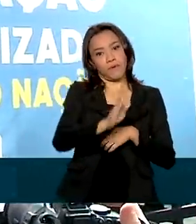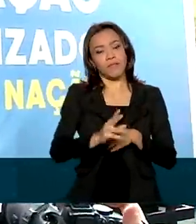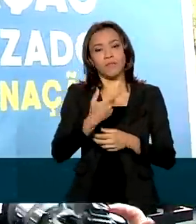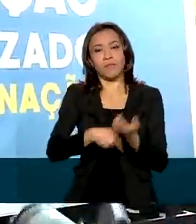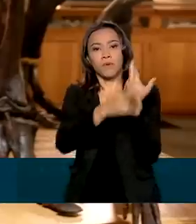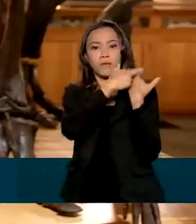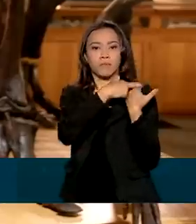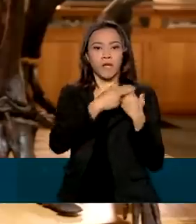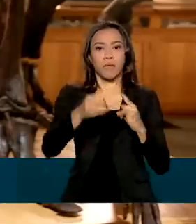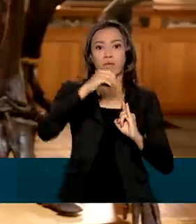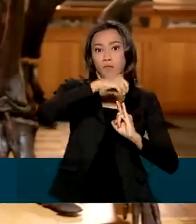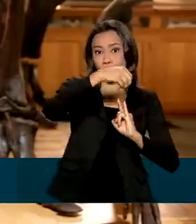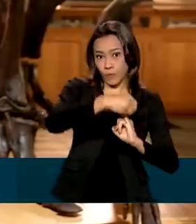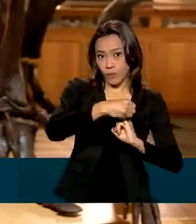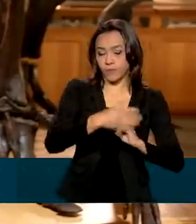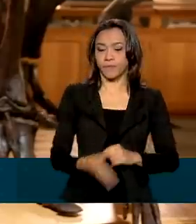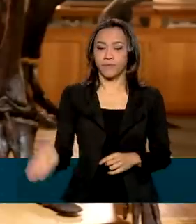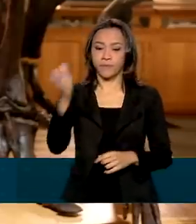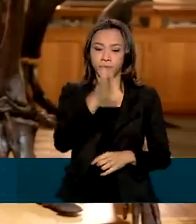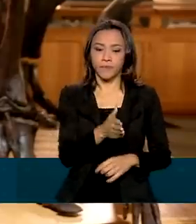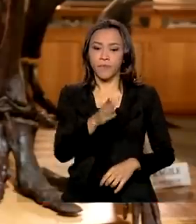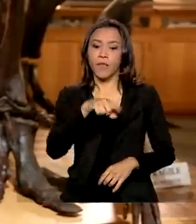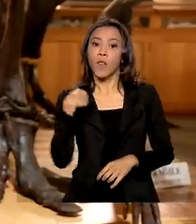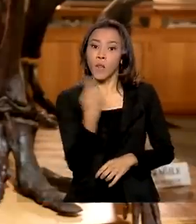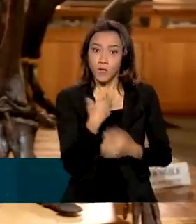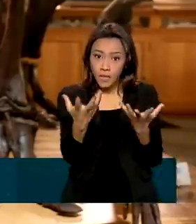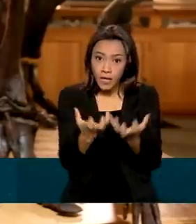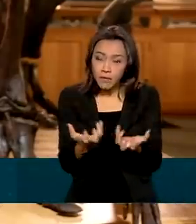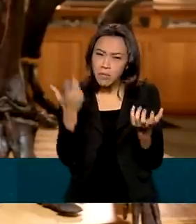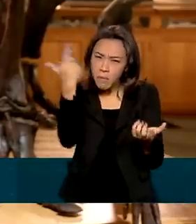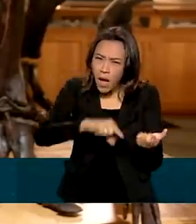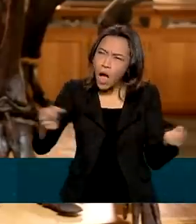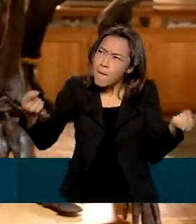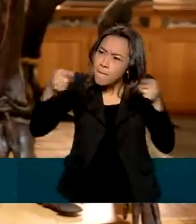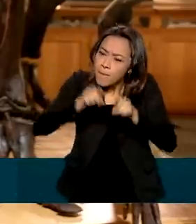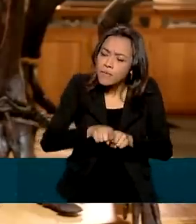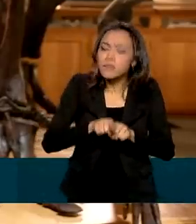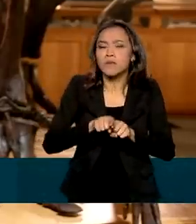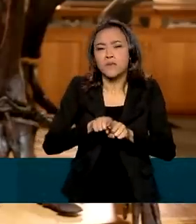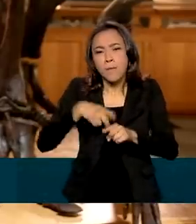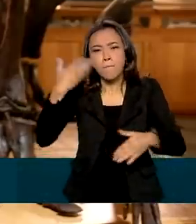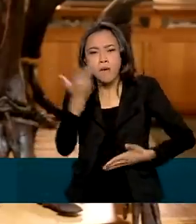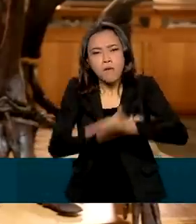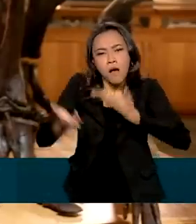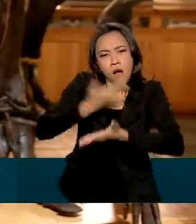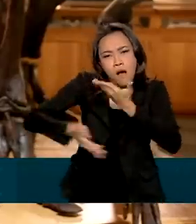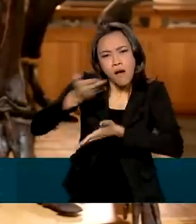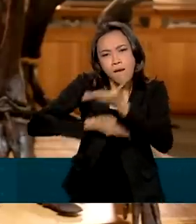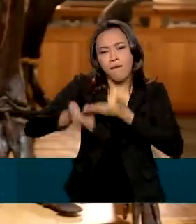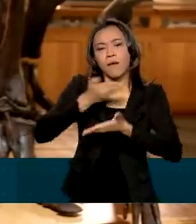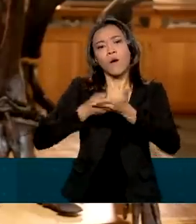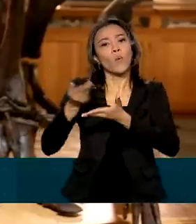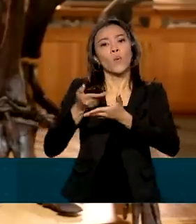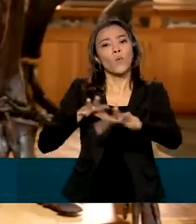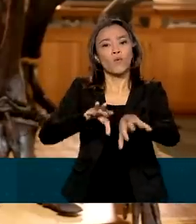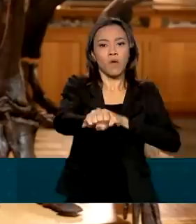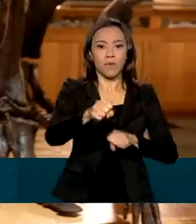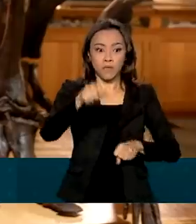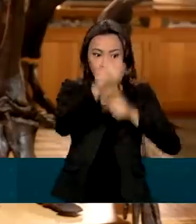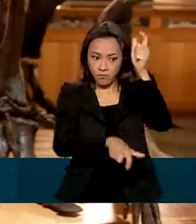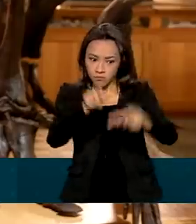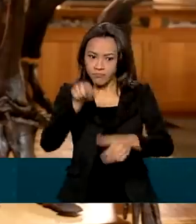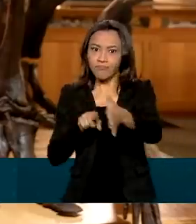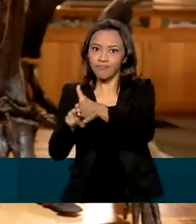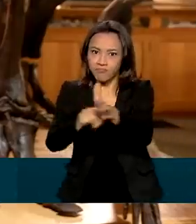Fiocruz. Queremos ampliar essa parceria na formação de pesquisadores do mais alto